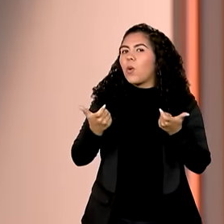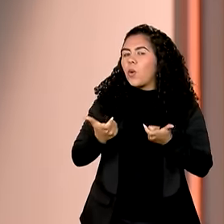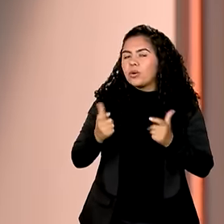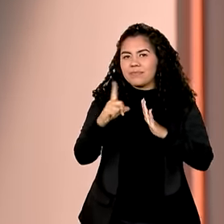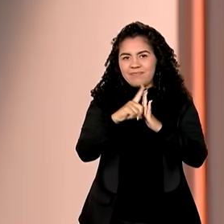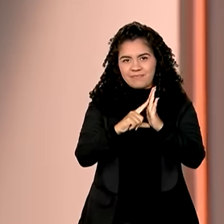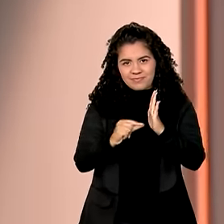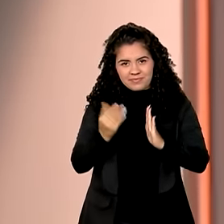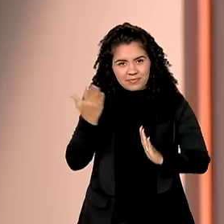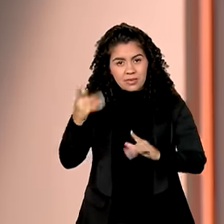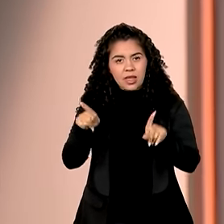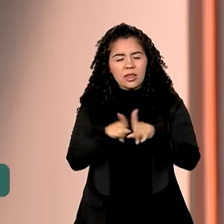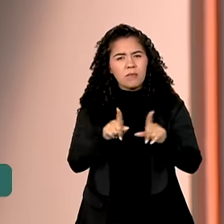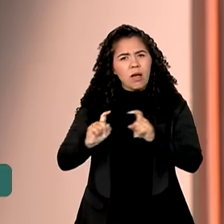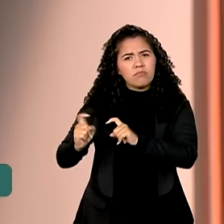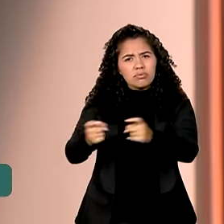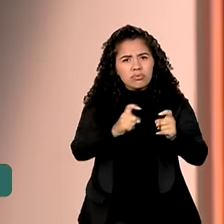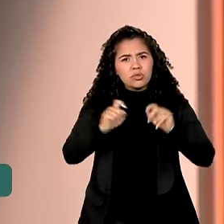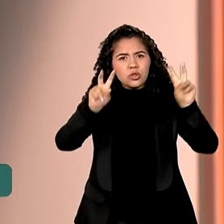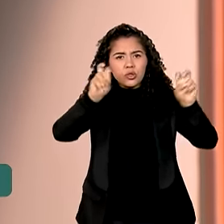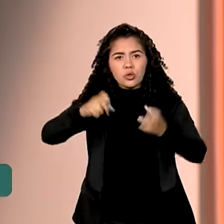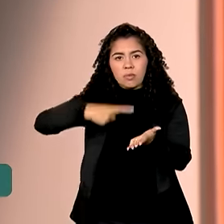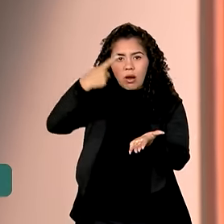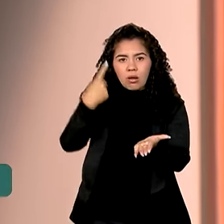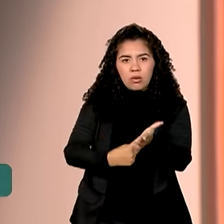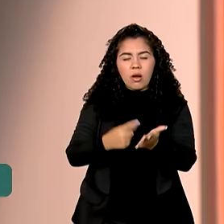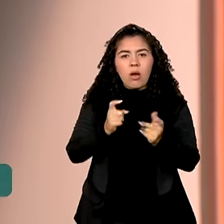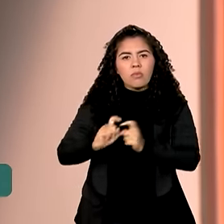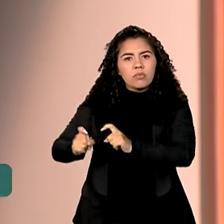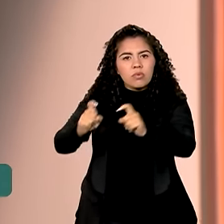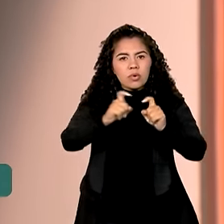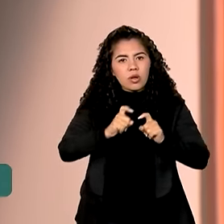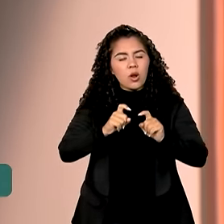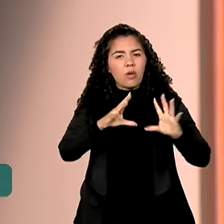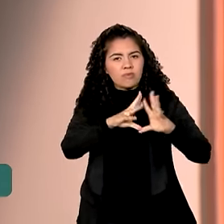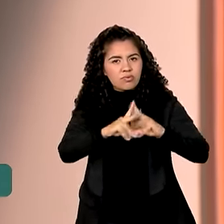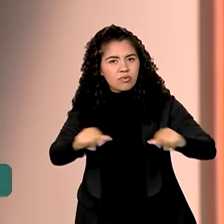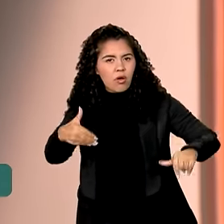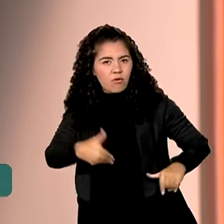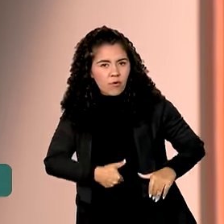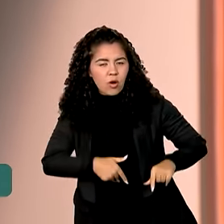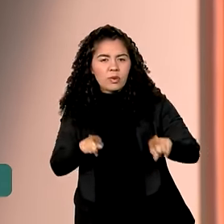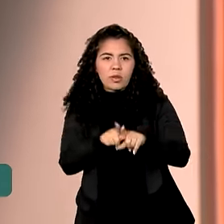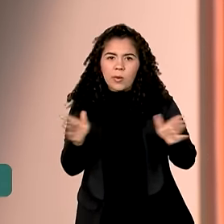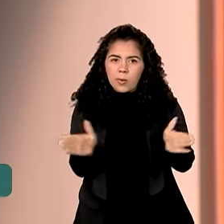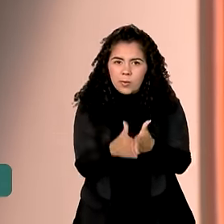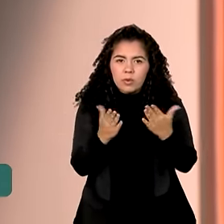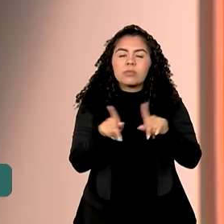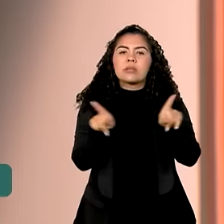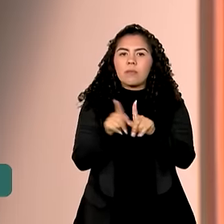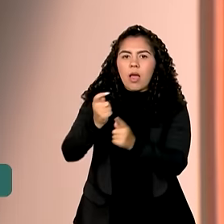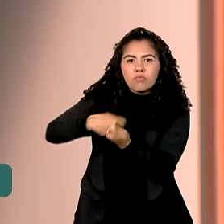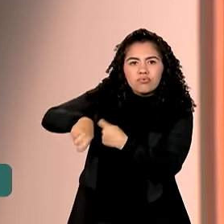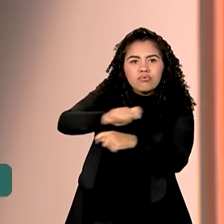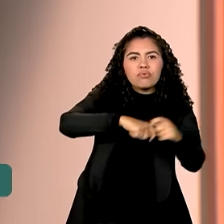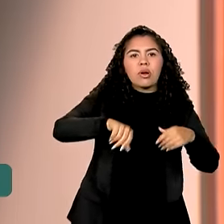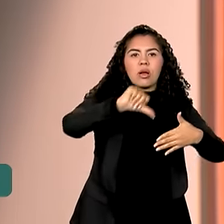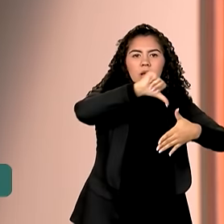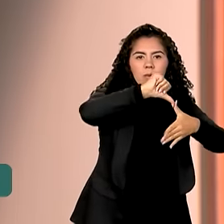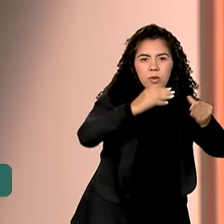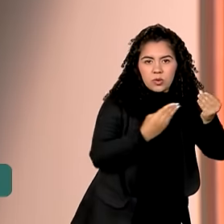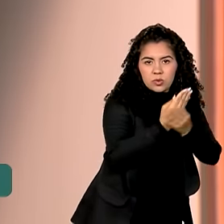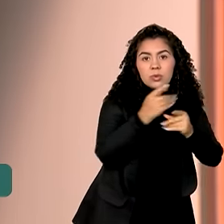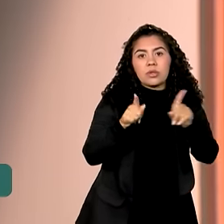Planalto. Eles trataram da aliança global contra a fome e a pobreza, além do acordo de livre comércio entre o Mercosul e a União